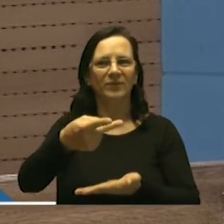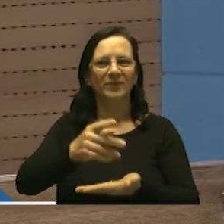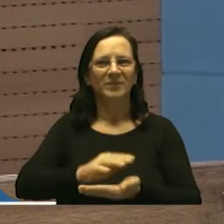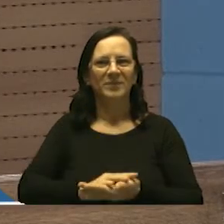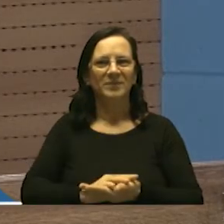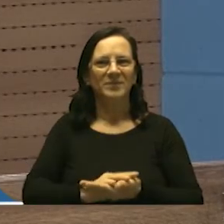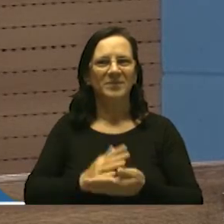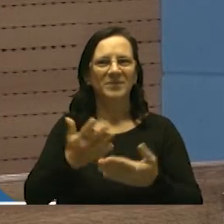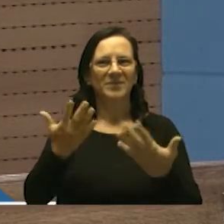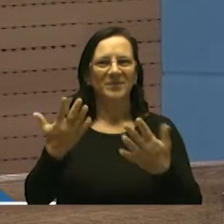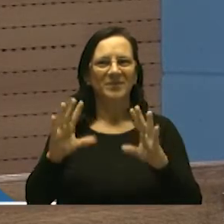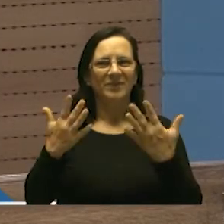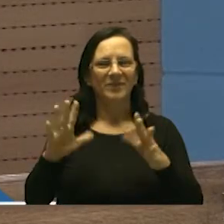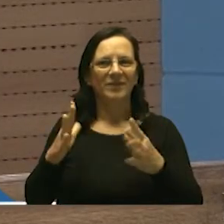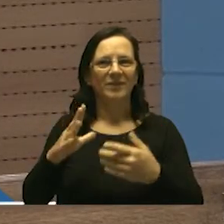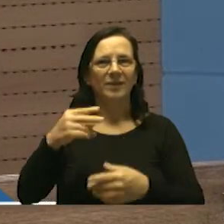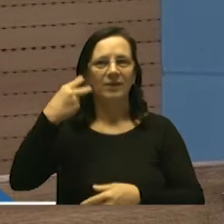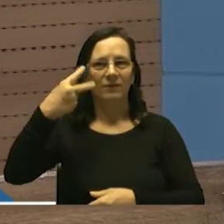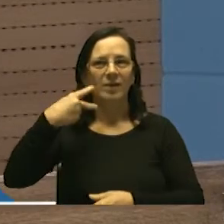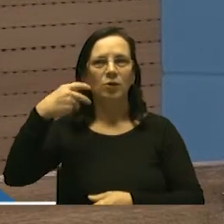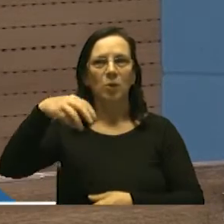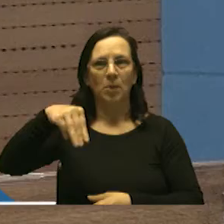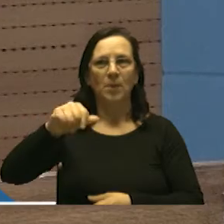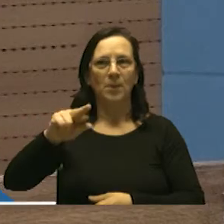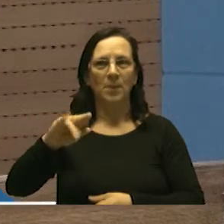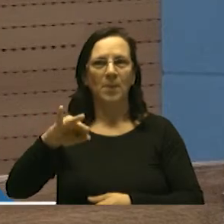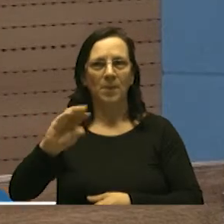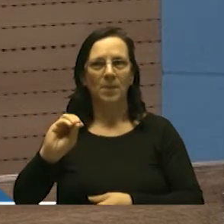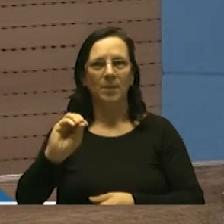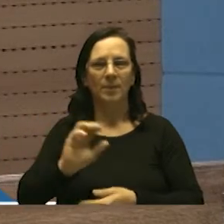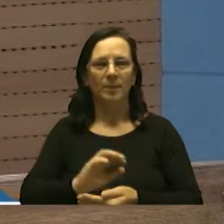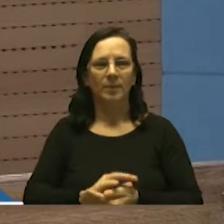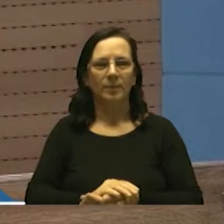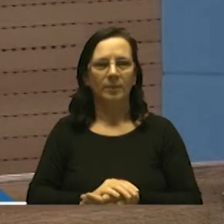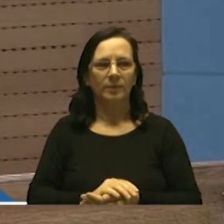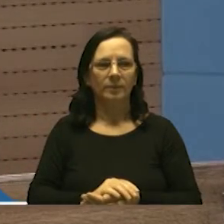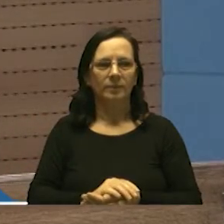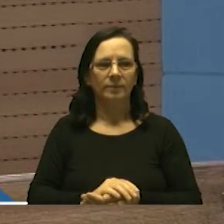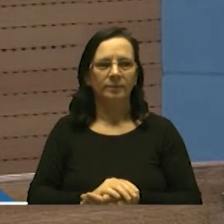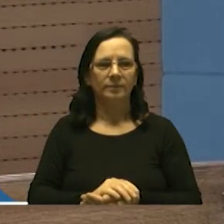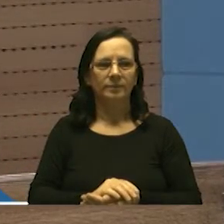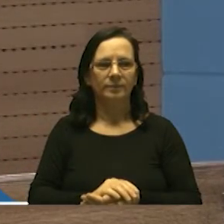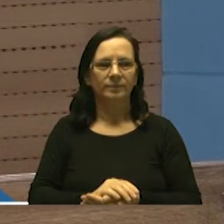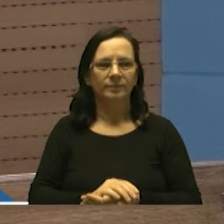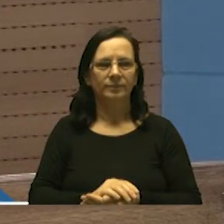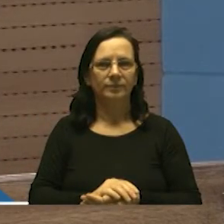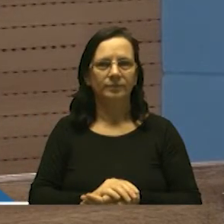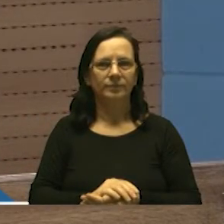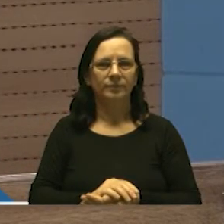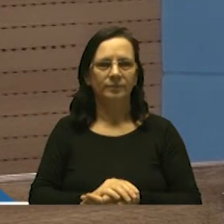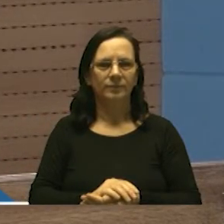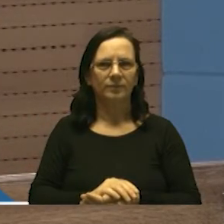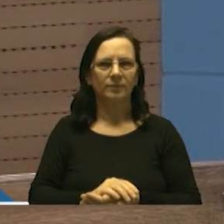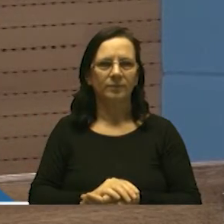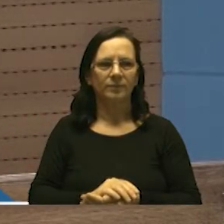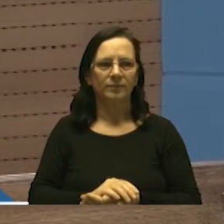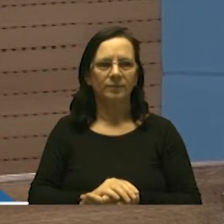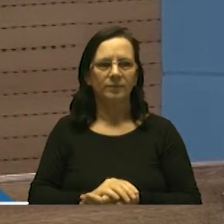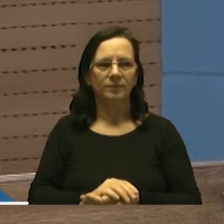parabenizar o vereador Marcinho que me permite assim seu nome de guerra né